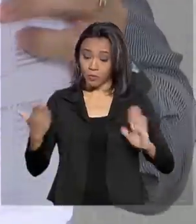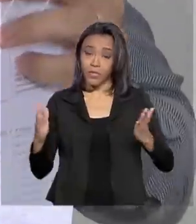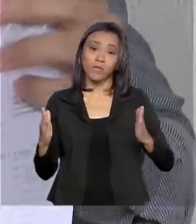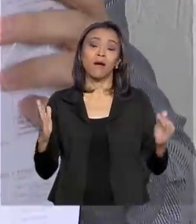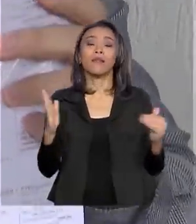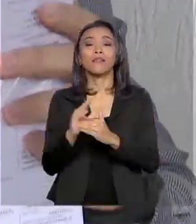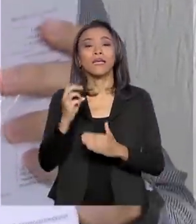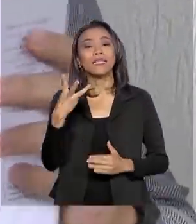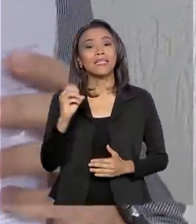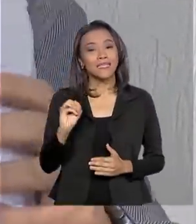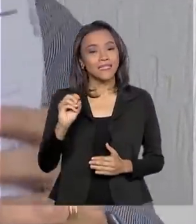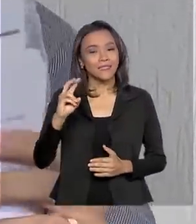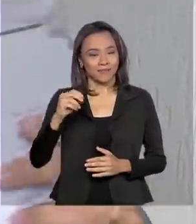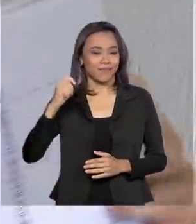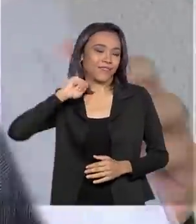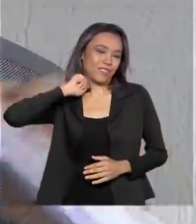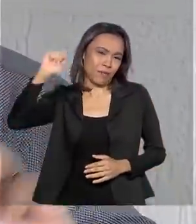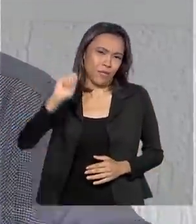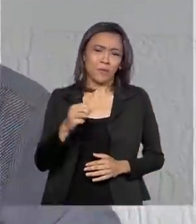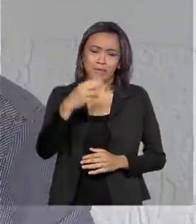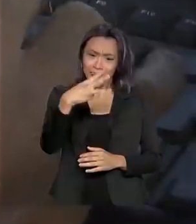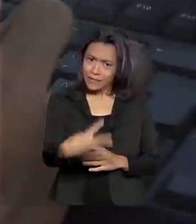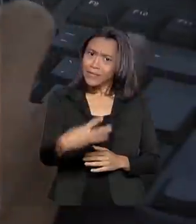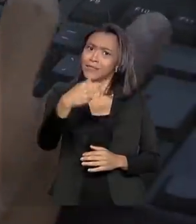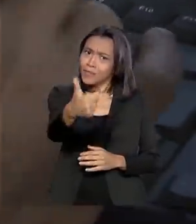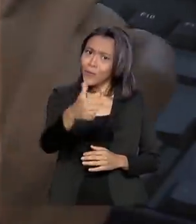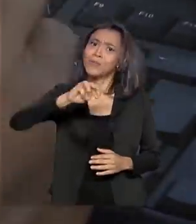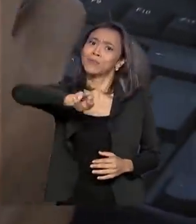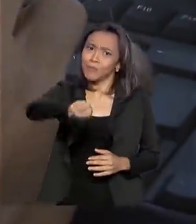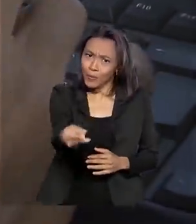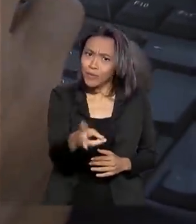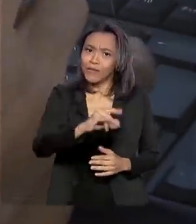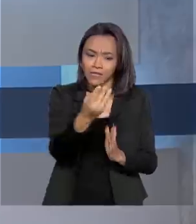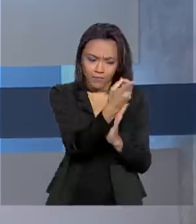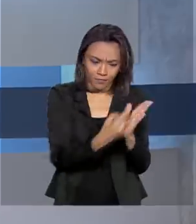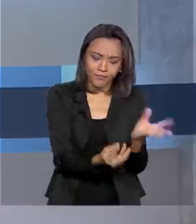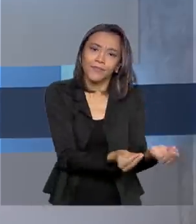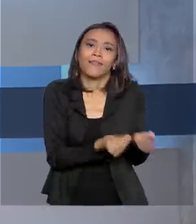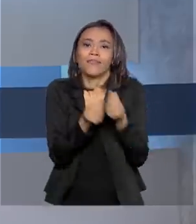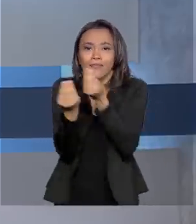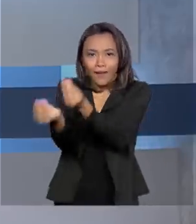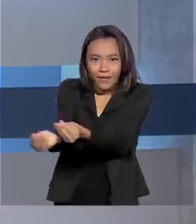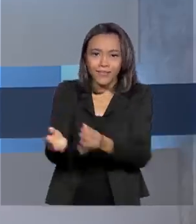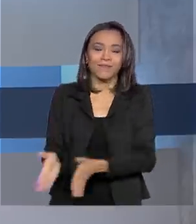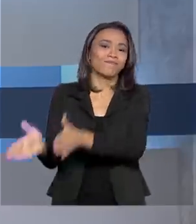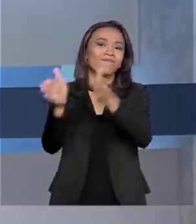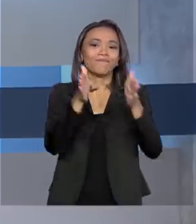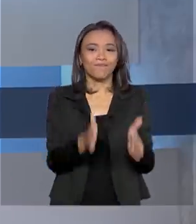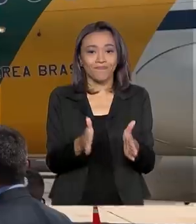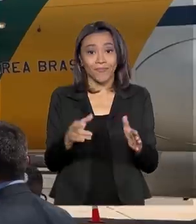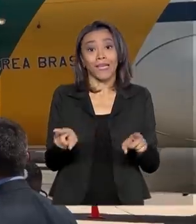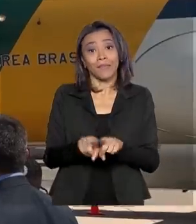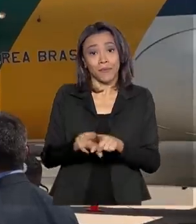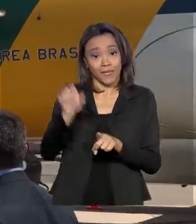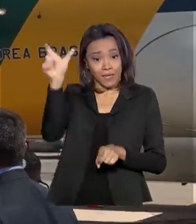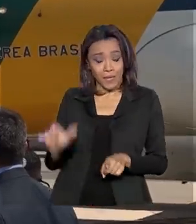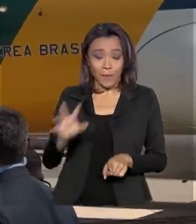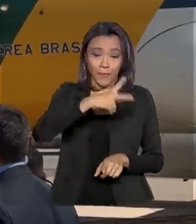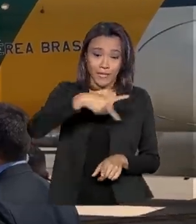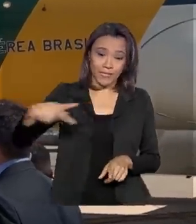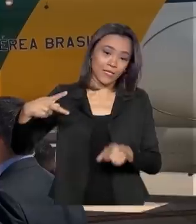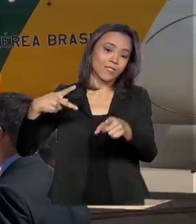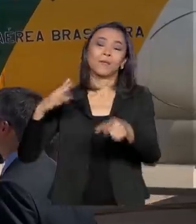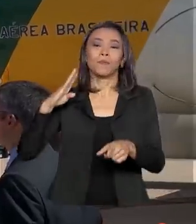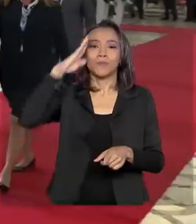30 de abril. 32 milhões de declarações devem ser entregues. E veja também, o presidente Jair Bolsonaro